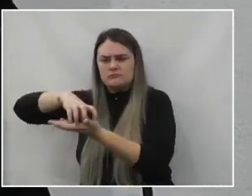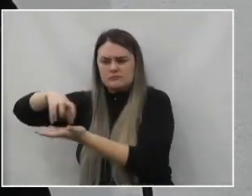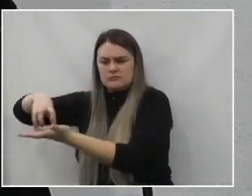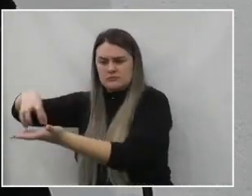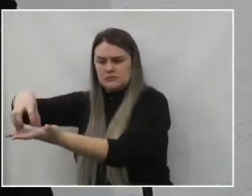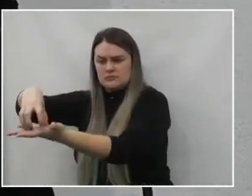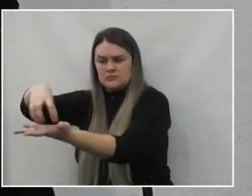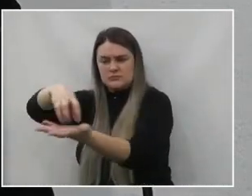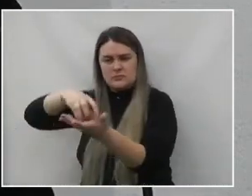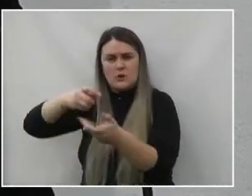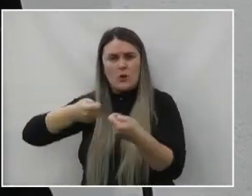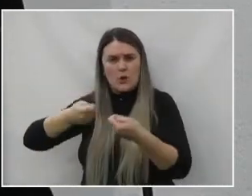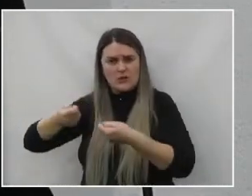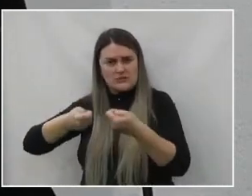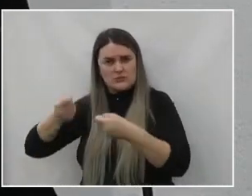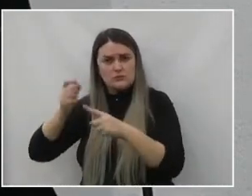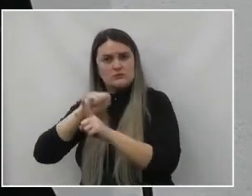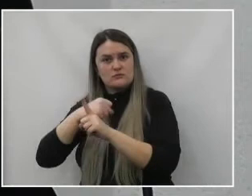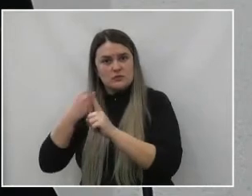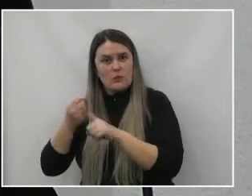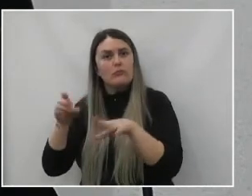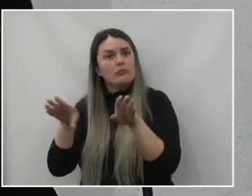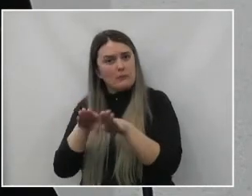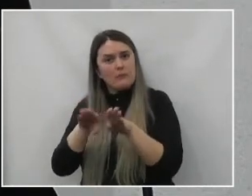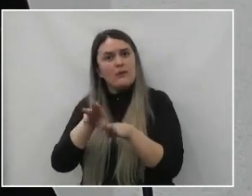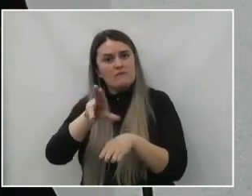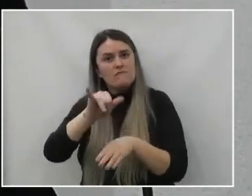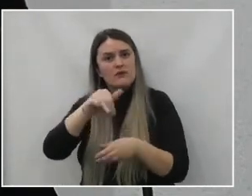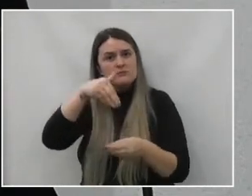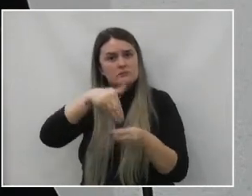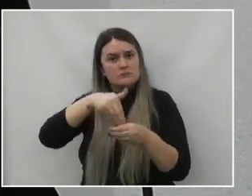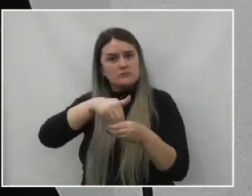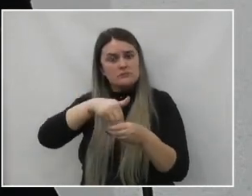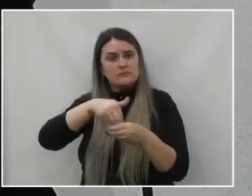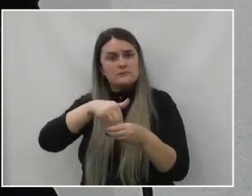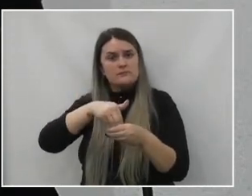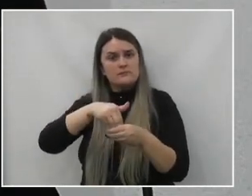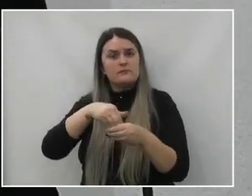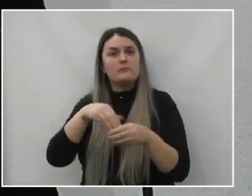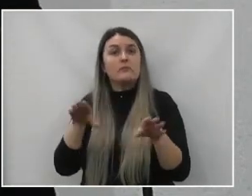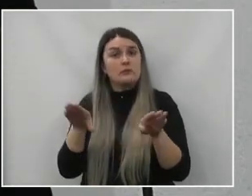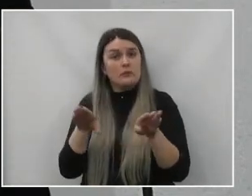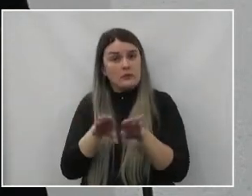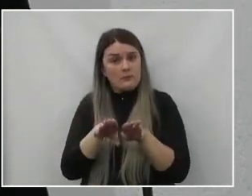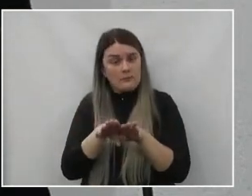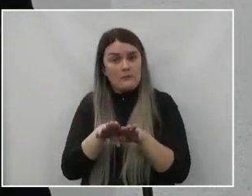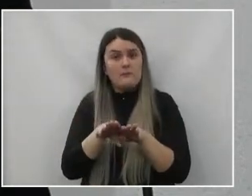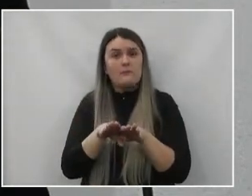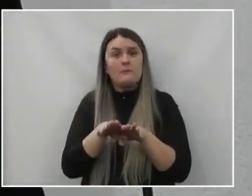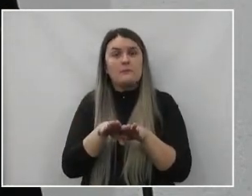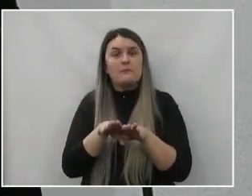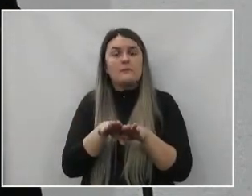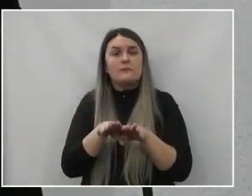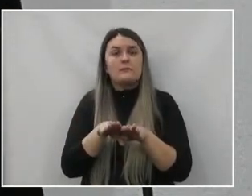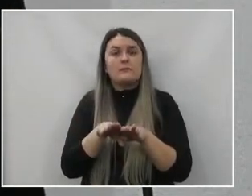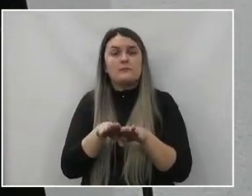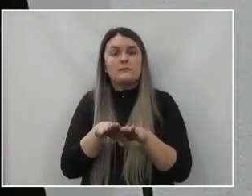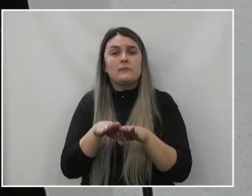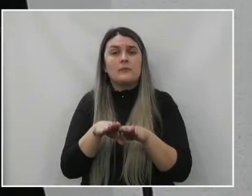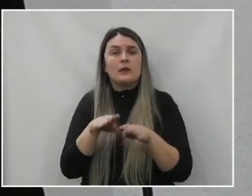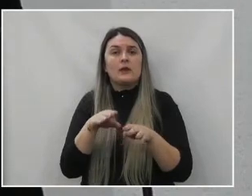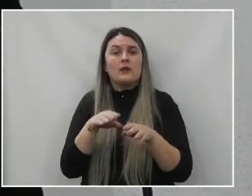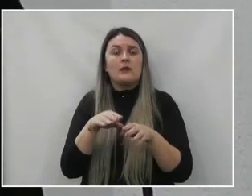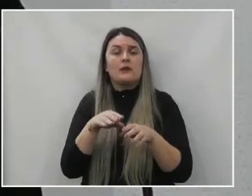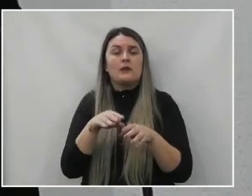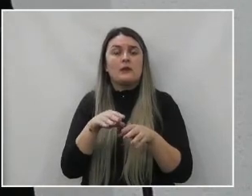e organizações, estarão participando. Assim como também, através dessa